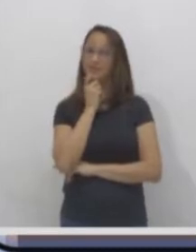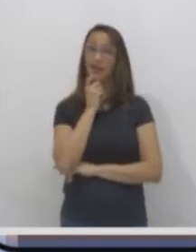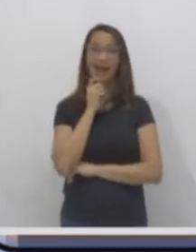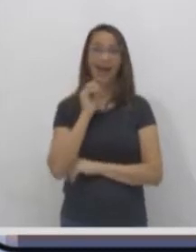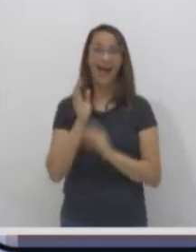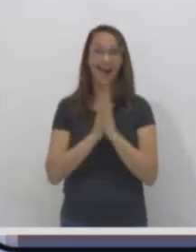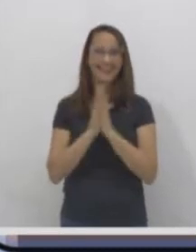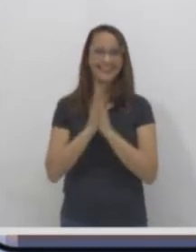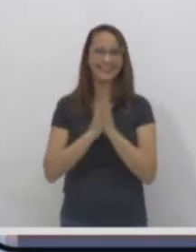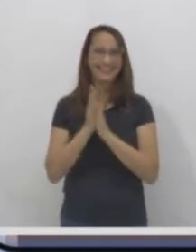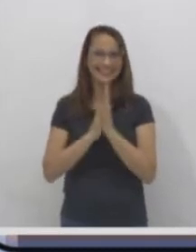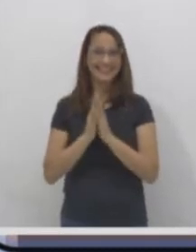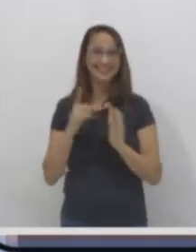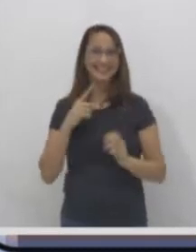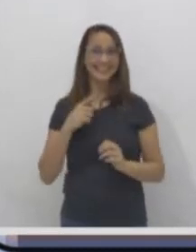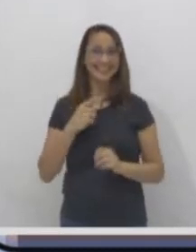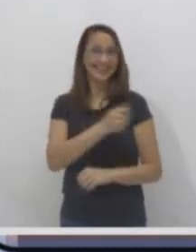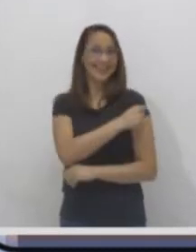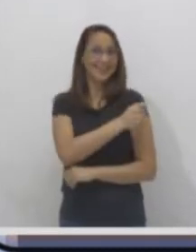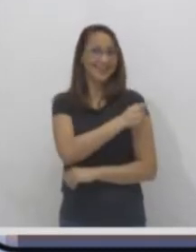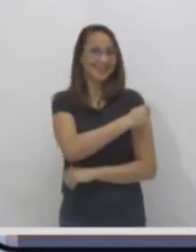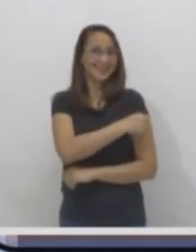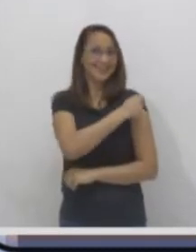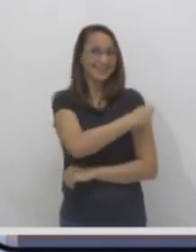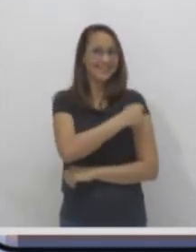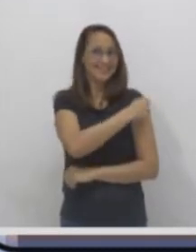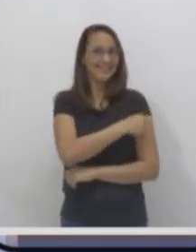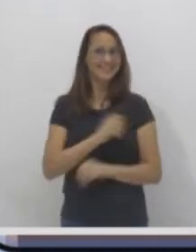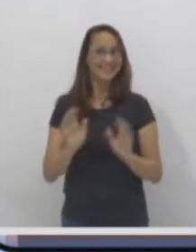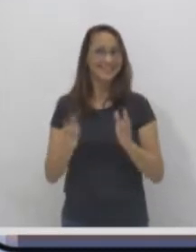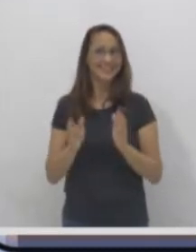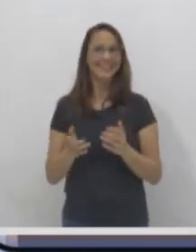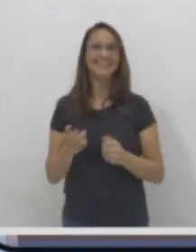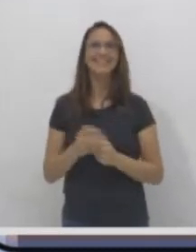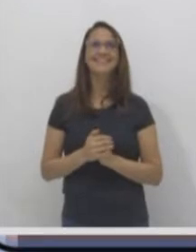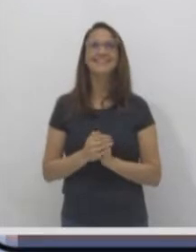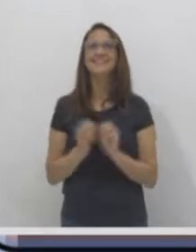já está dizendo aqui que já estão ligando. Bora ver quem é que está aqui com a gente.